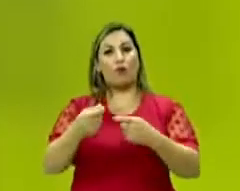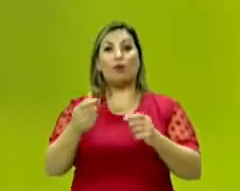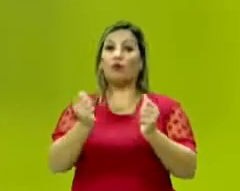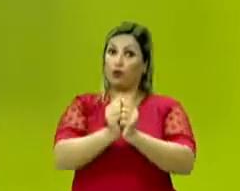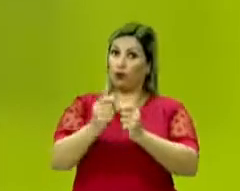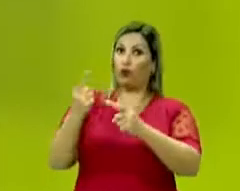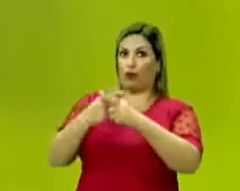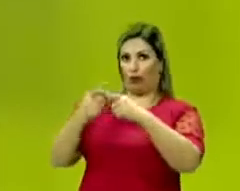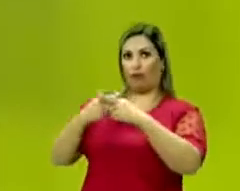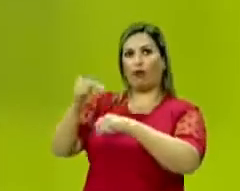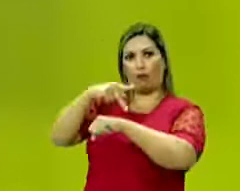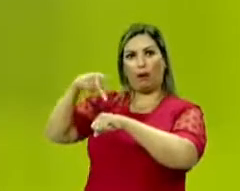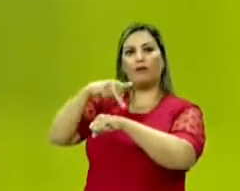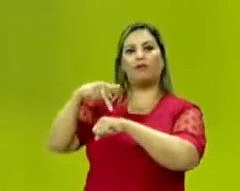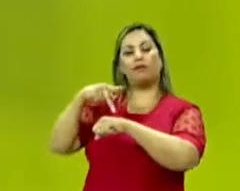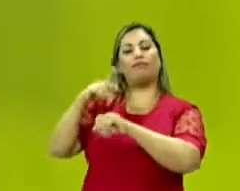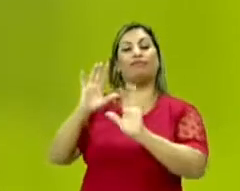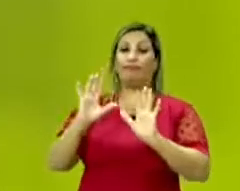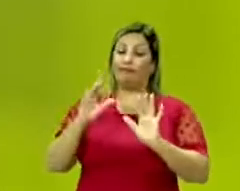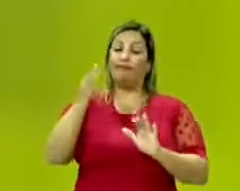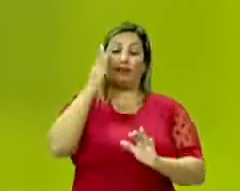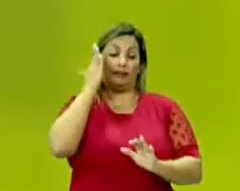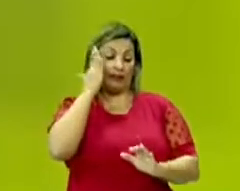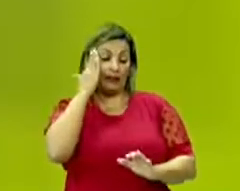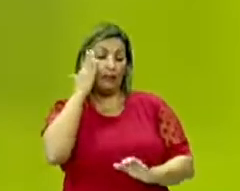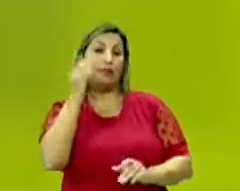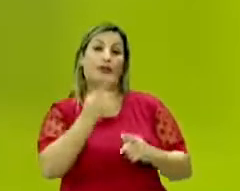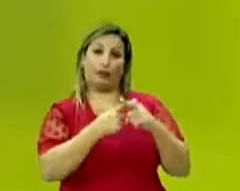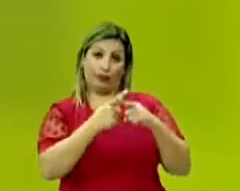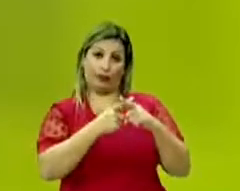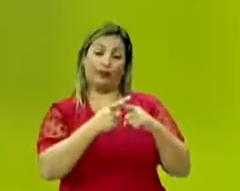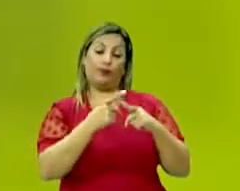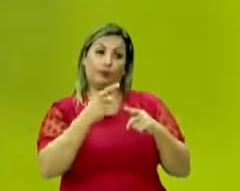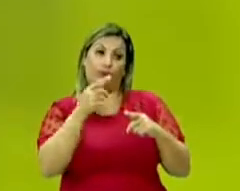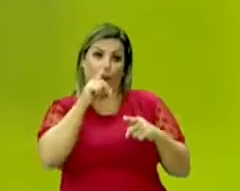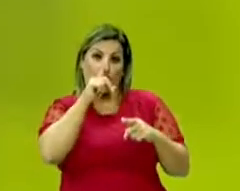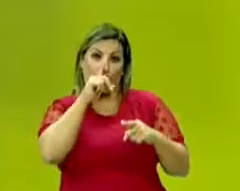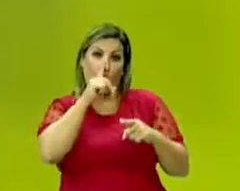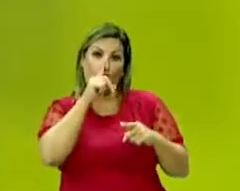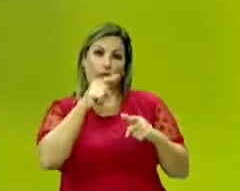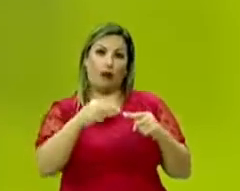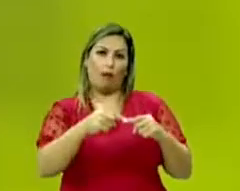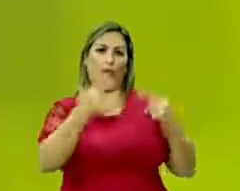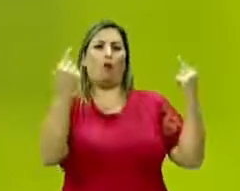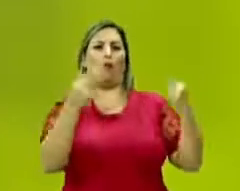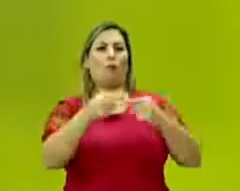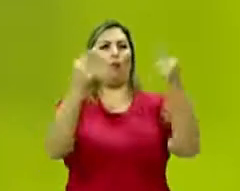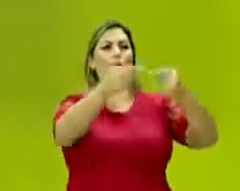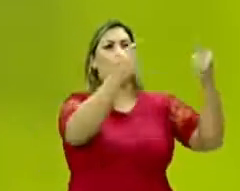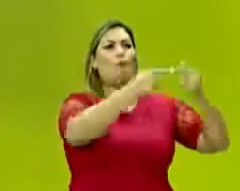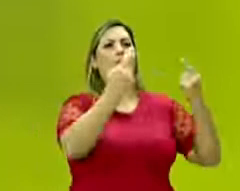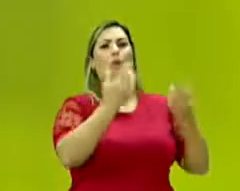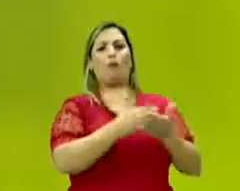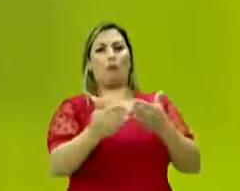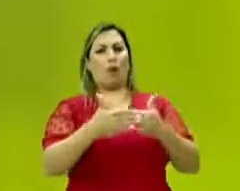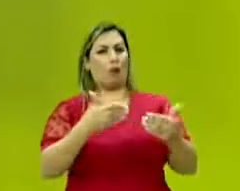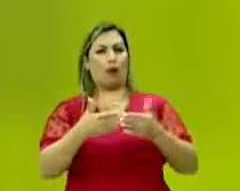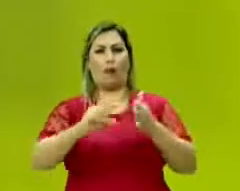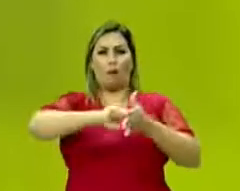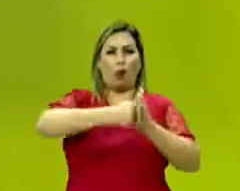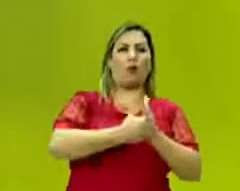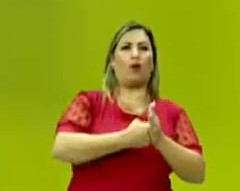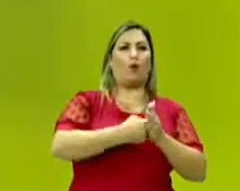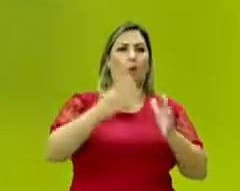Inglaterra. sabendo do risco, ele, então, decide por romper com qualquer pressão do bloqueio